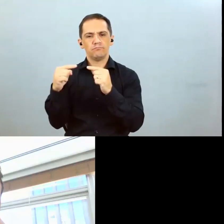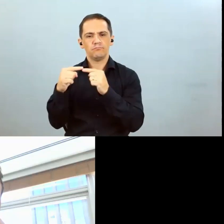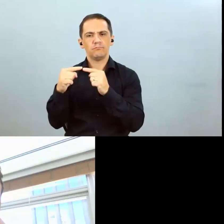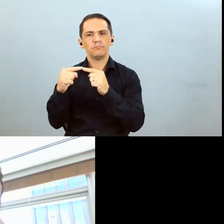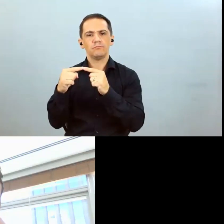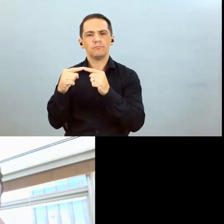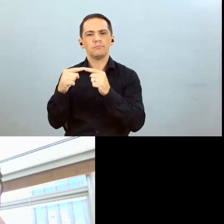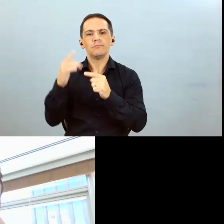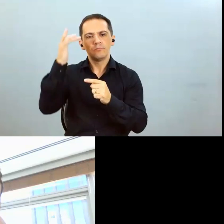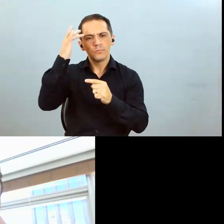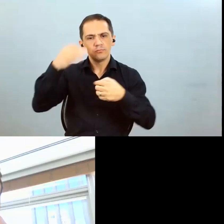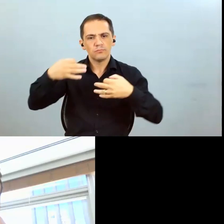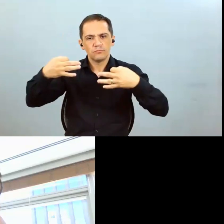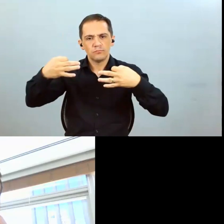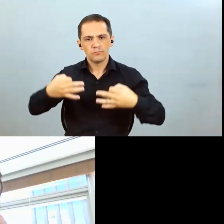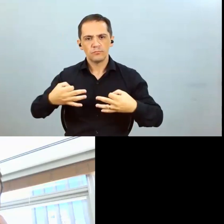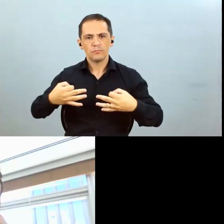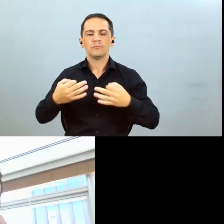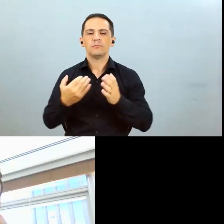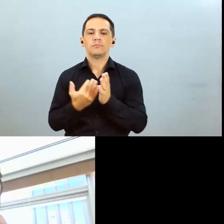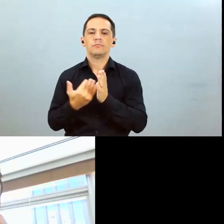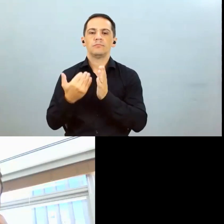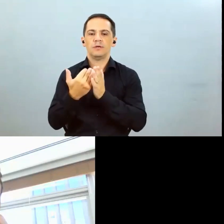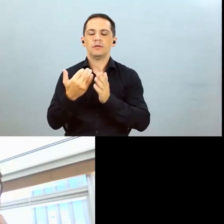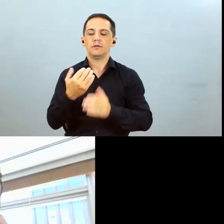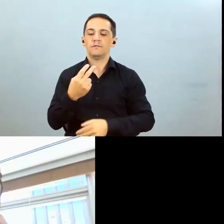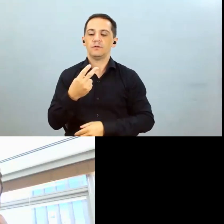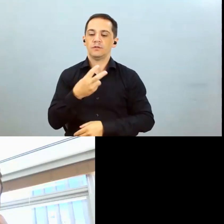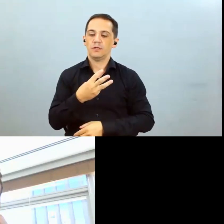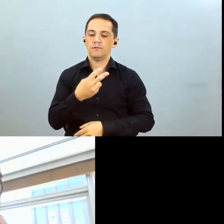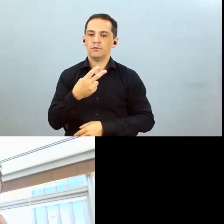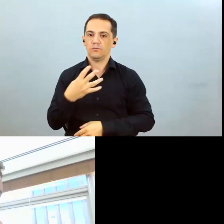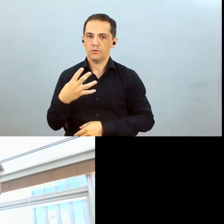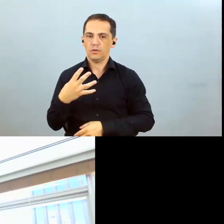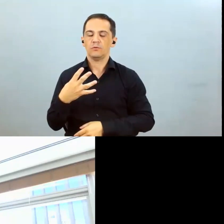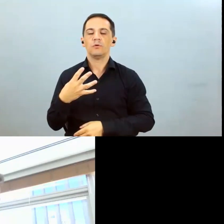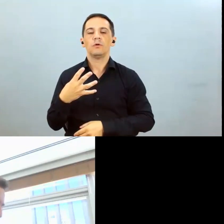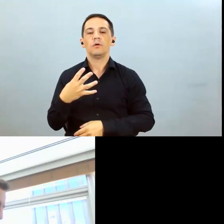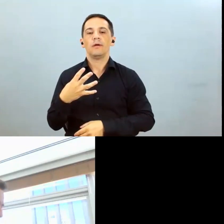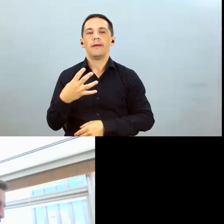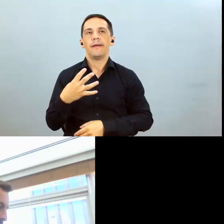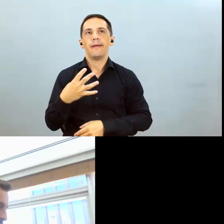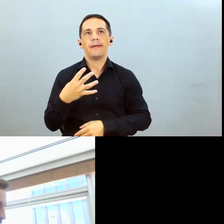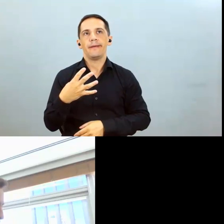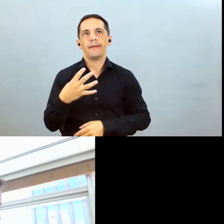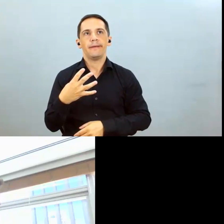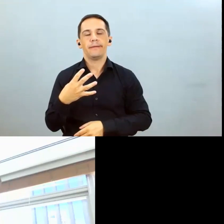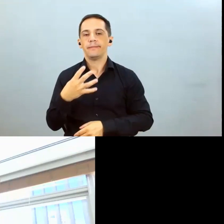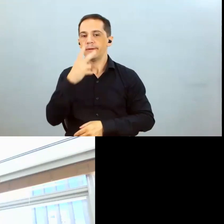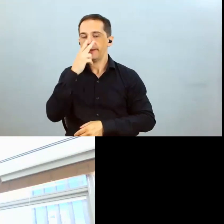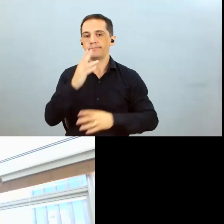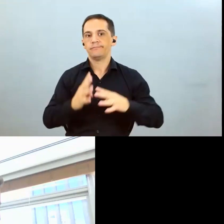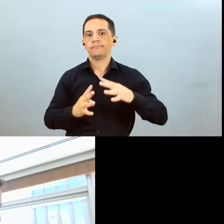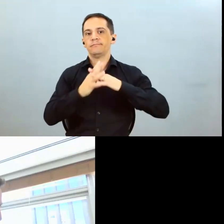nossa visão de margens 23, 24 em patamares históricos. Não será um ano de margens em